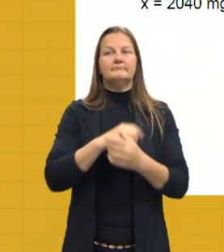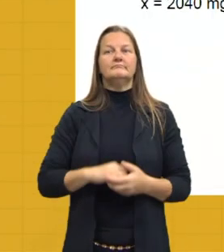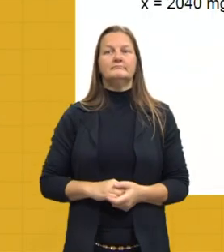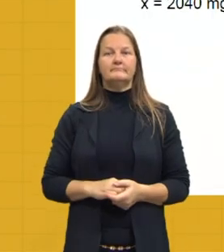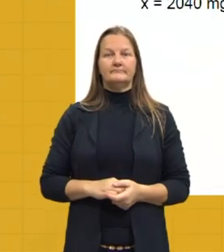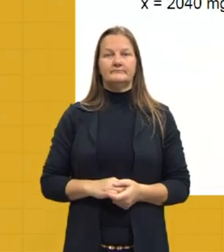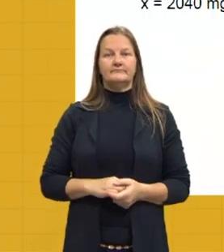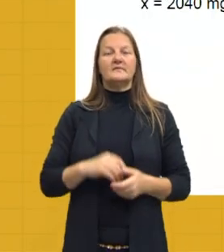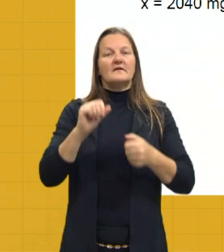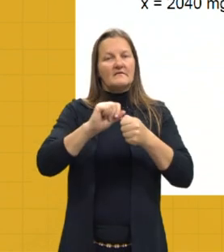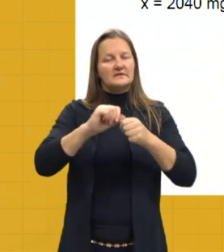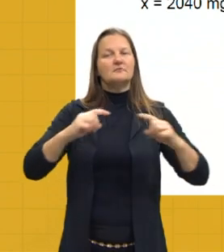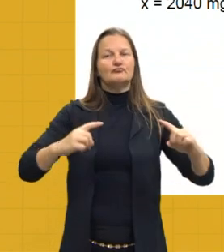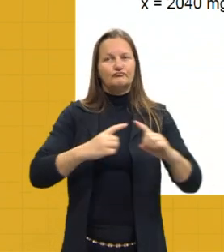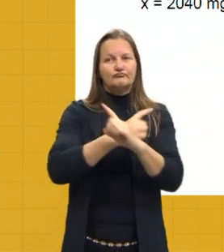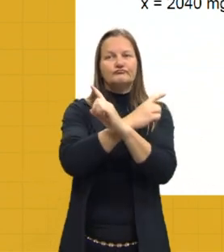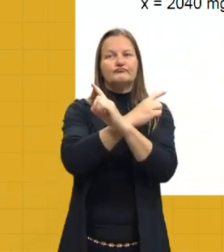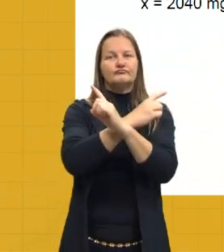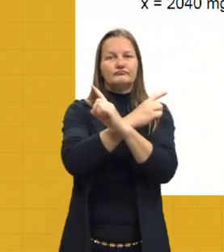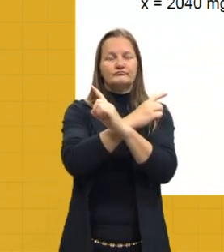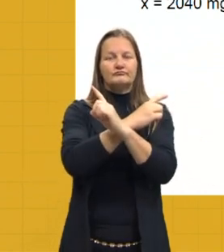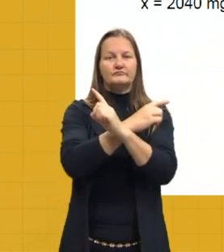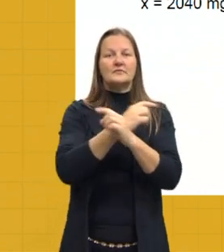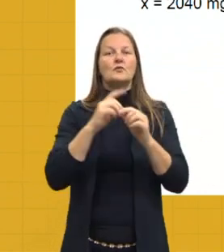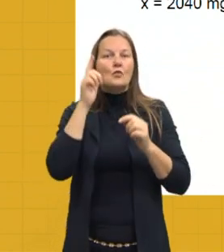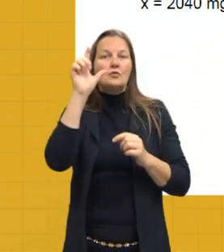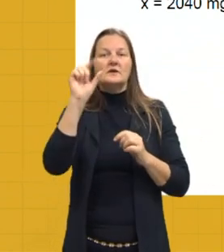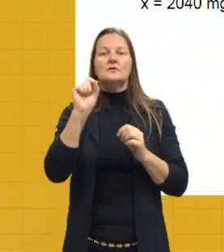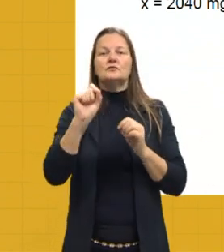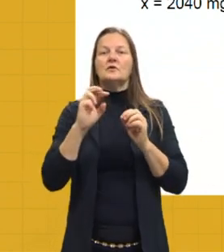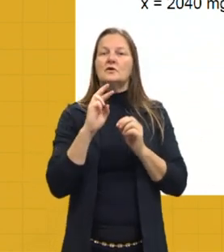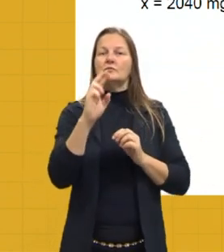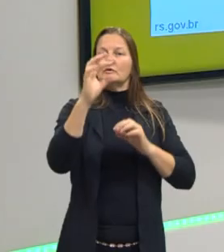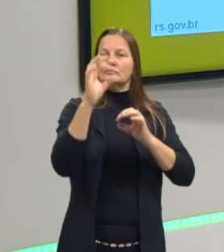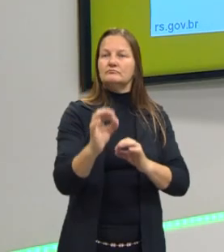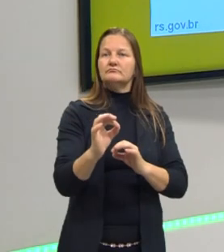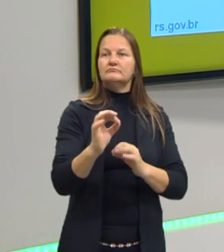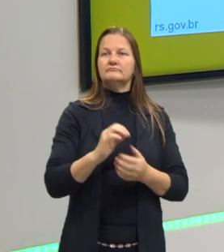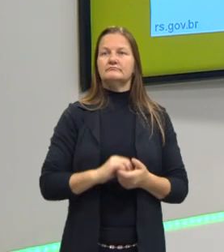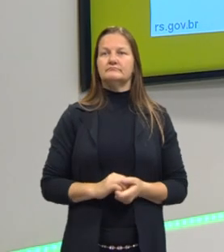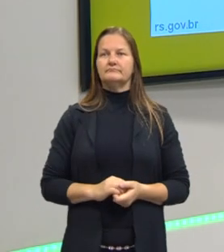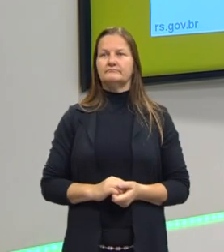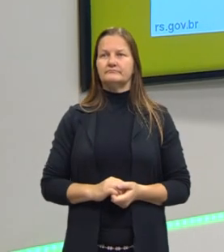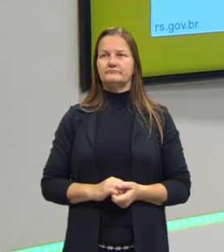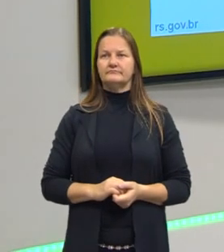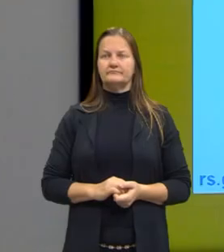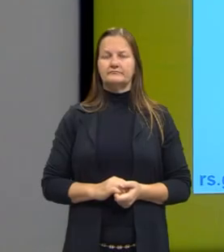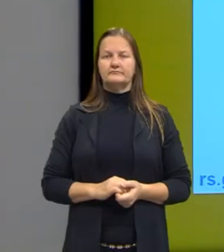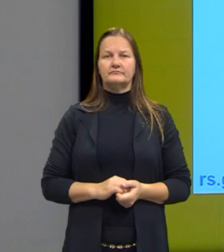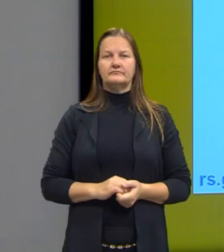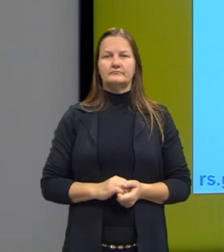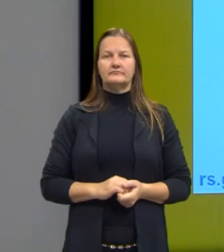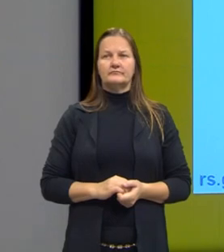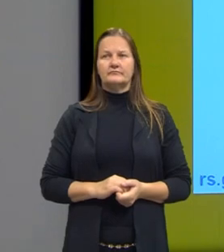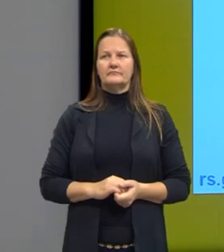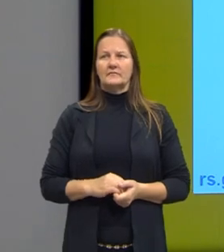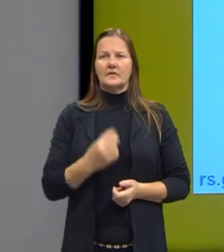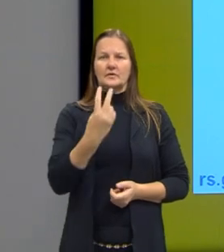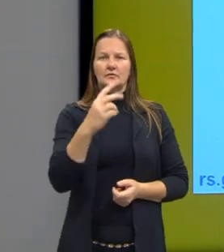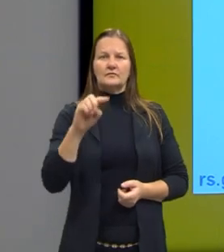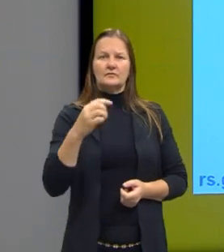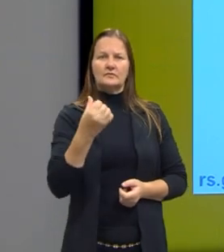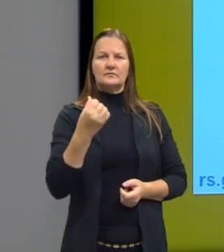Fazendo a regra de 3, eu consigo obter esse resultado. Eu vou ter uma redução de 2